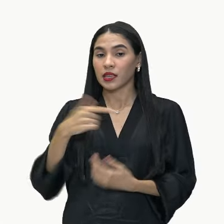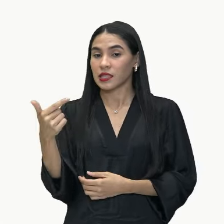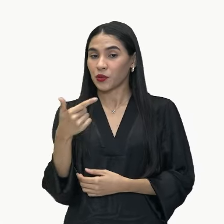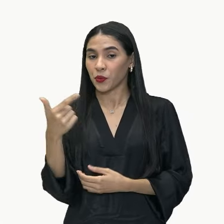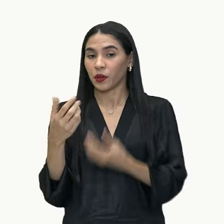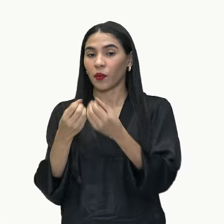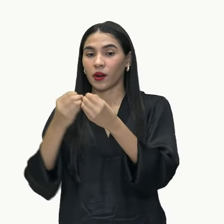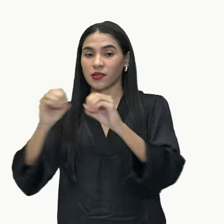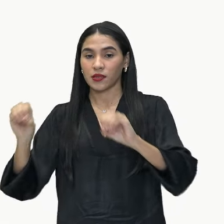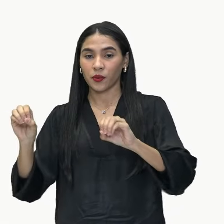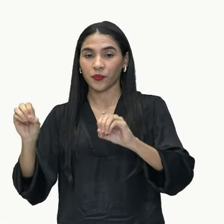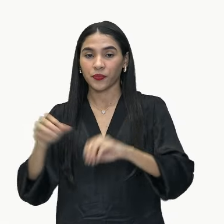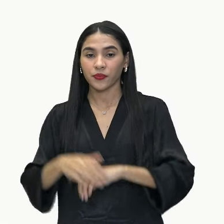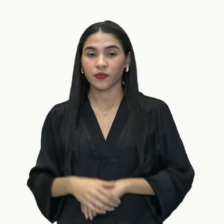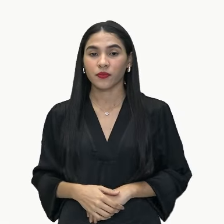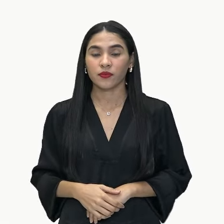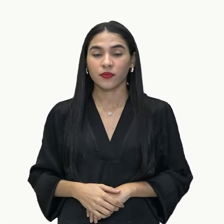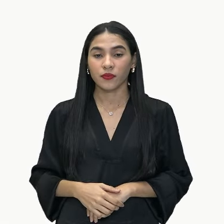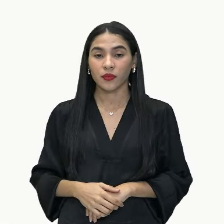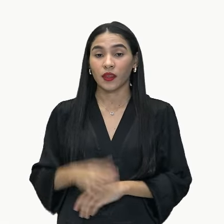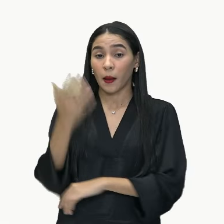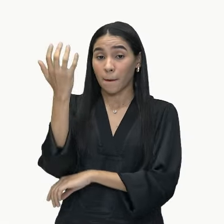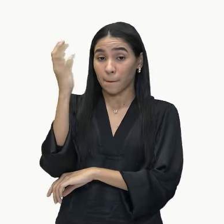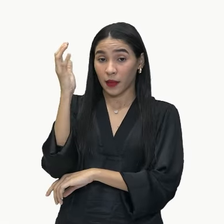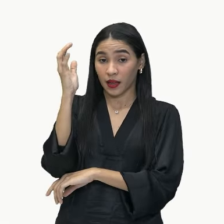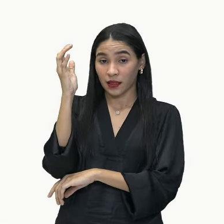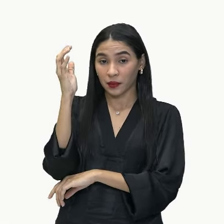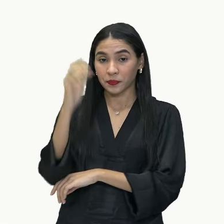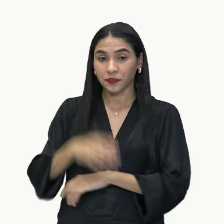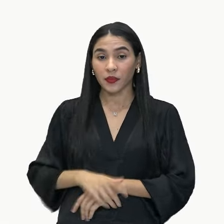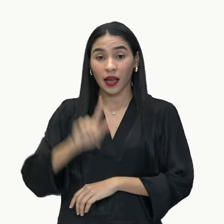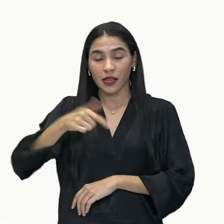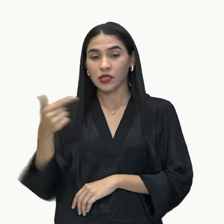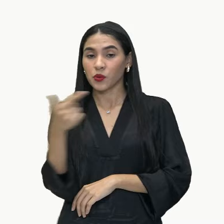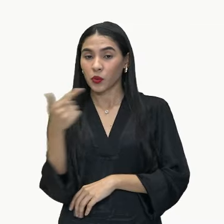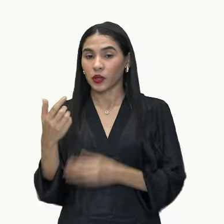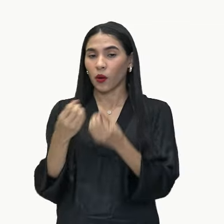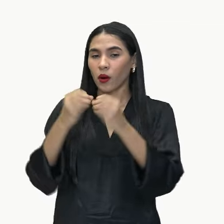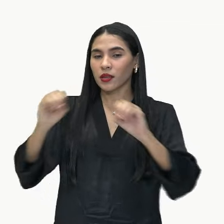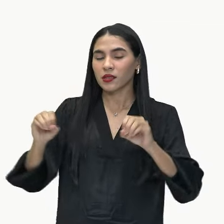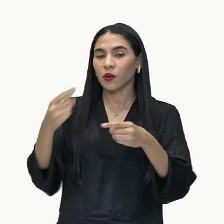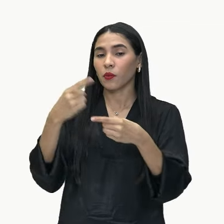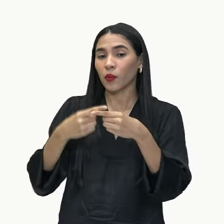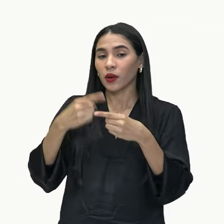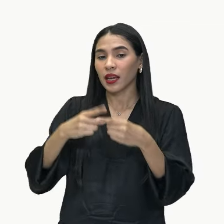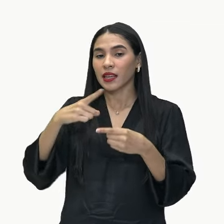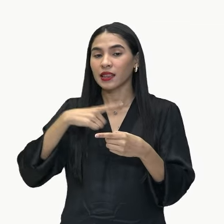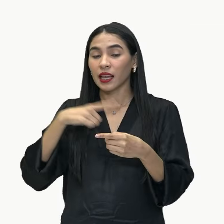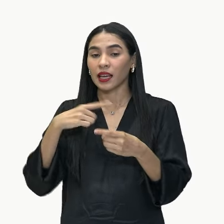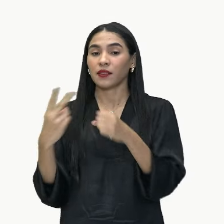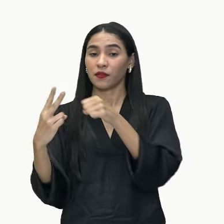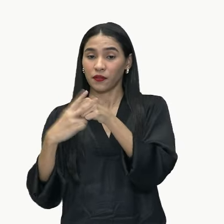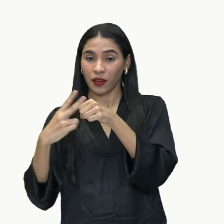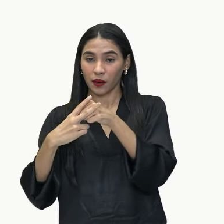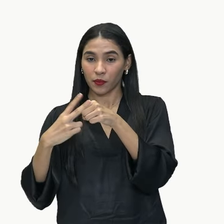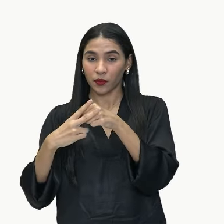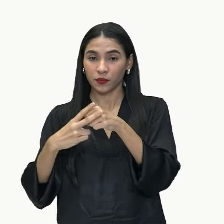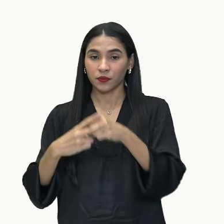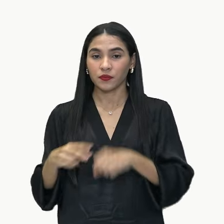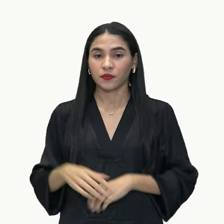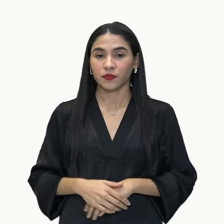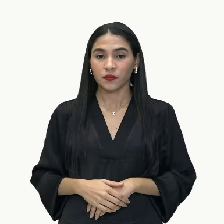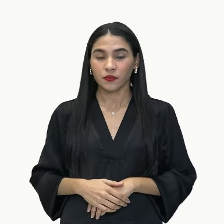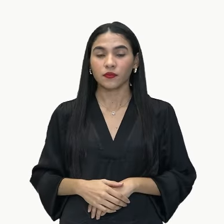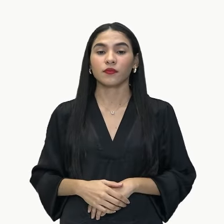oração, que é uma planta, é nossa segunda oração, e é uma oração porque temos aí a forma verbal, a forma é do verbo